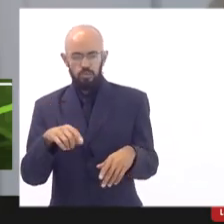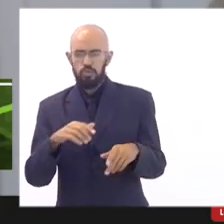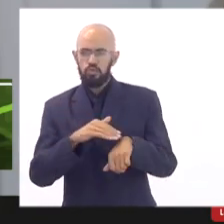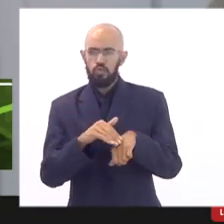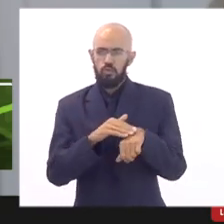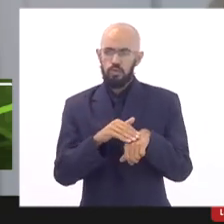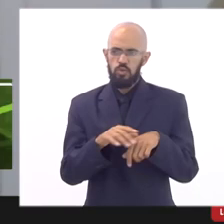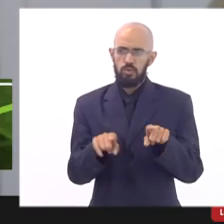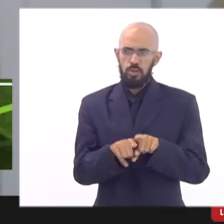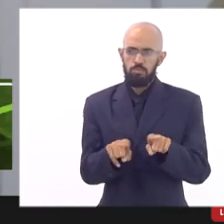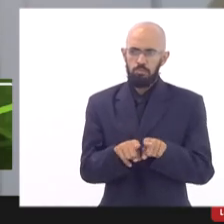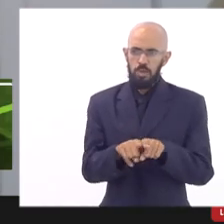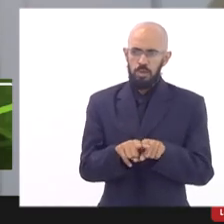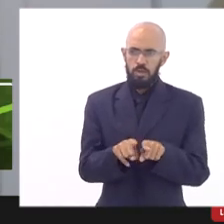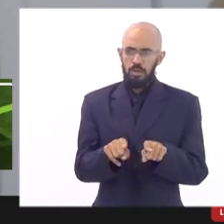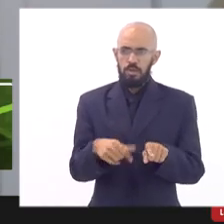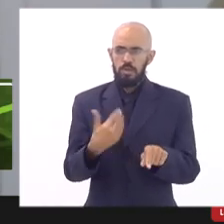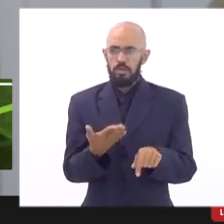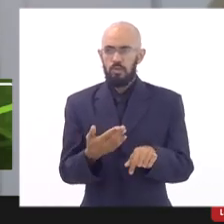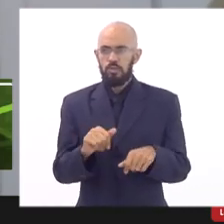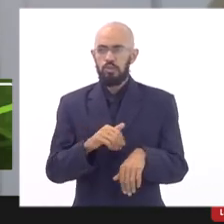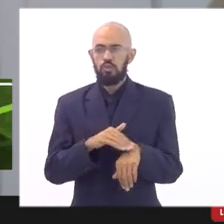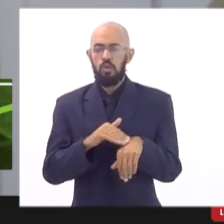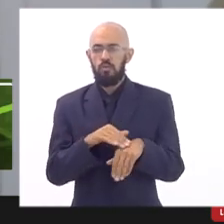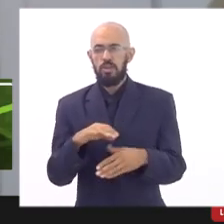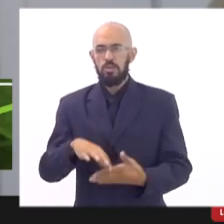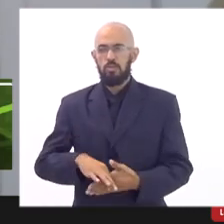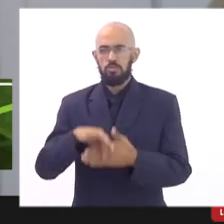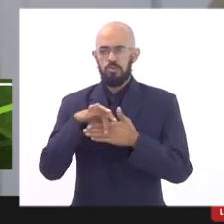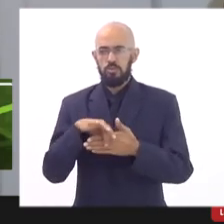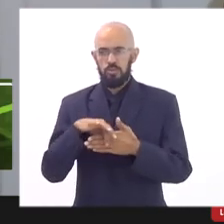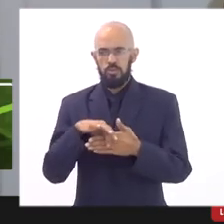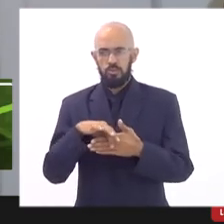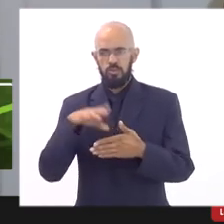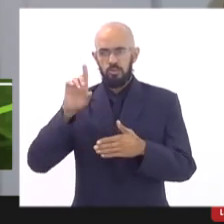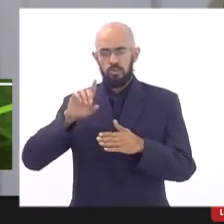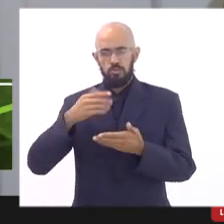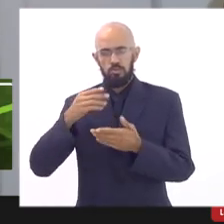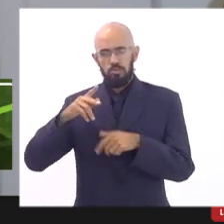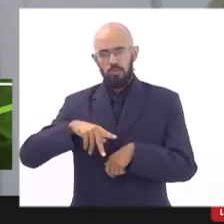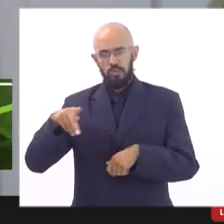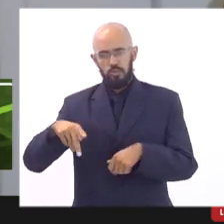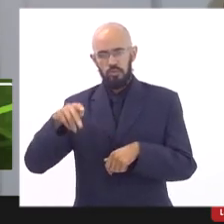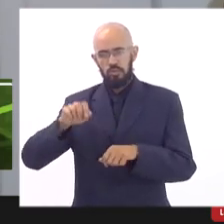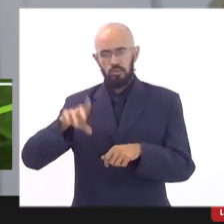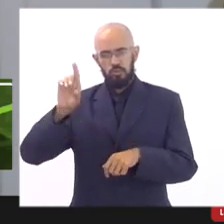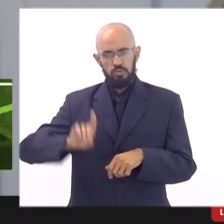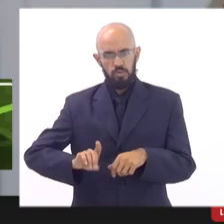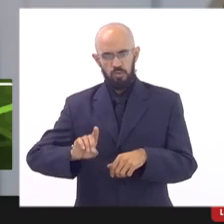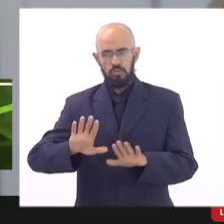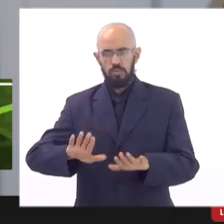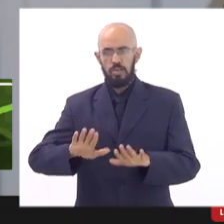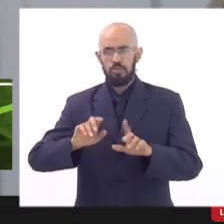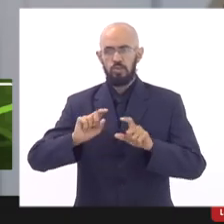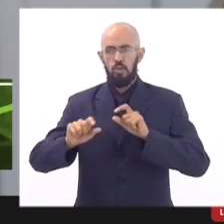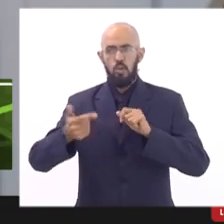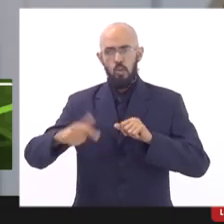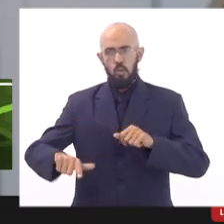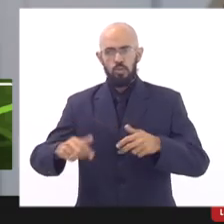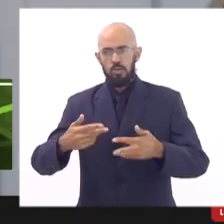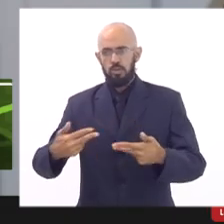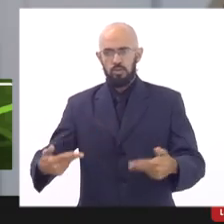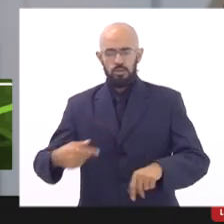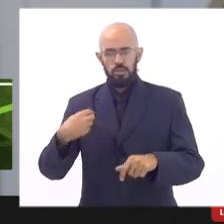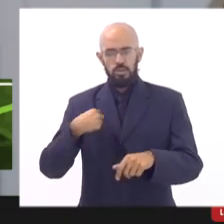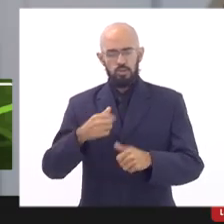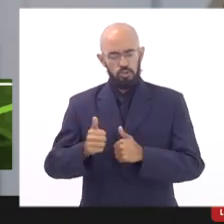gente vem conversando com os protagonistas que são os professores nossos diretores então toda a função a gente a gente acompanha a gente